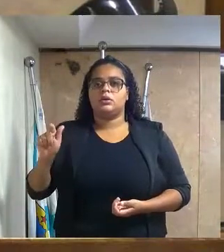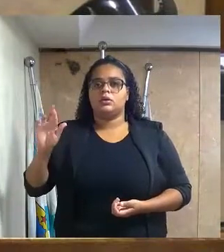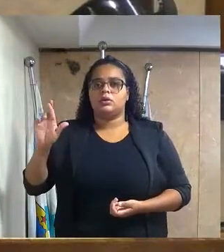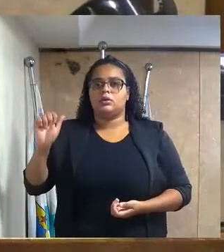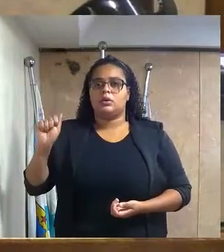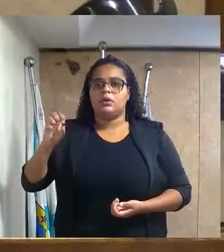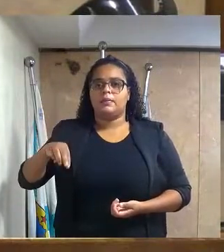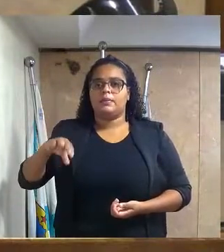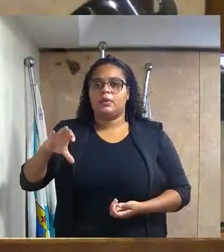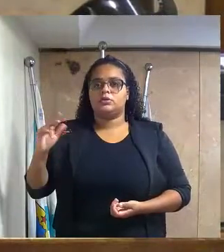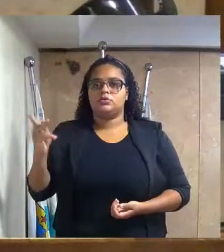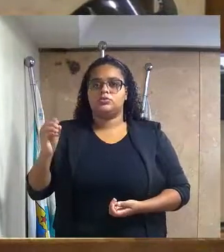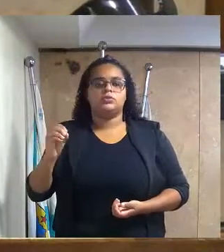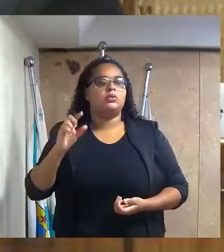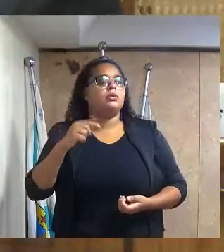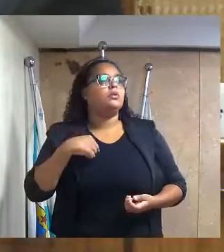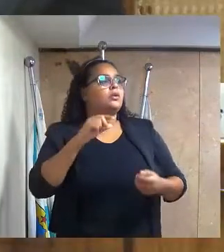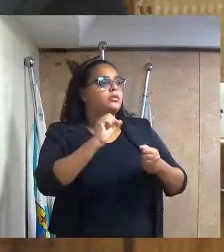a leitura.